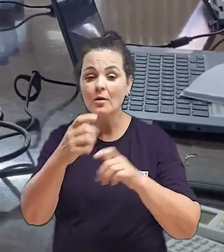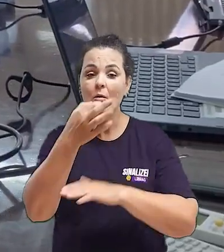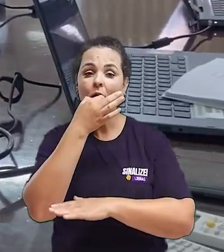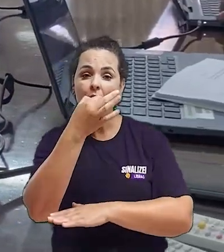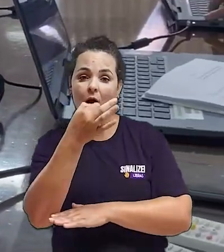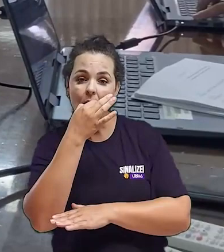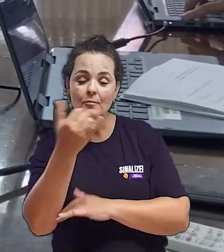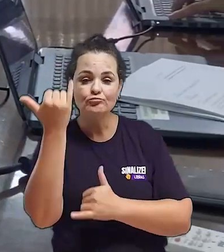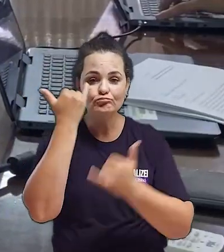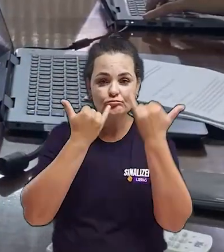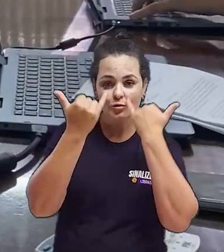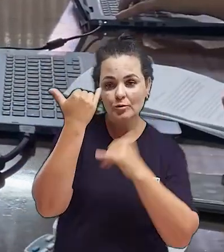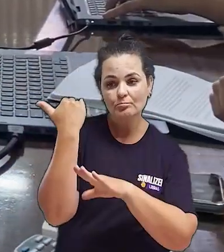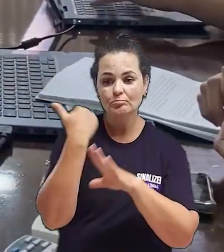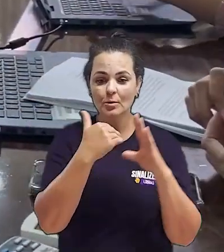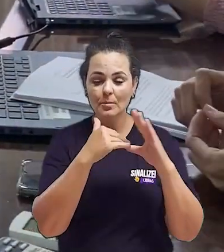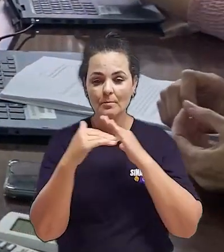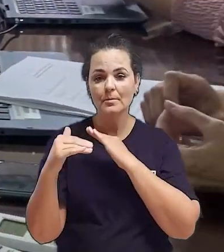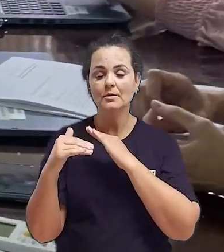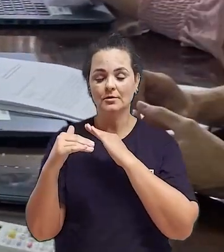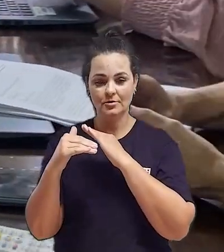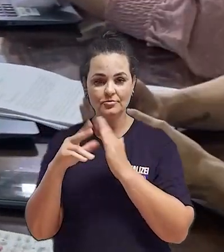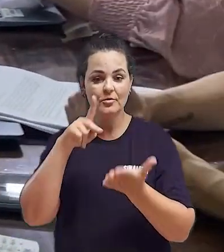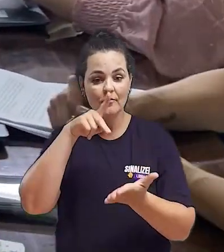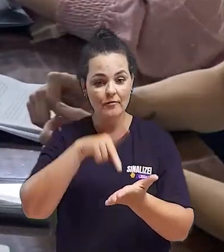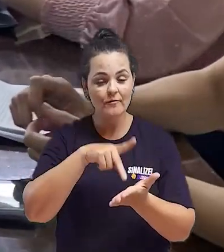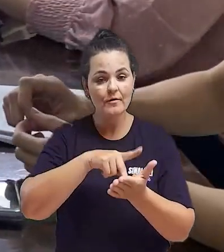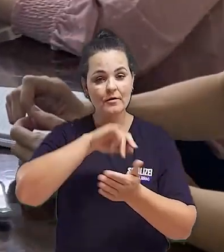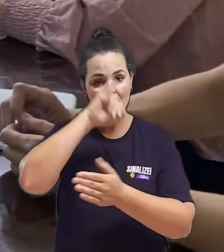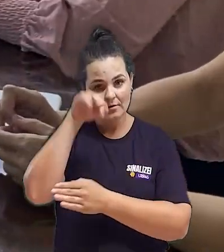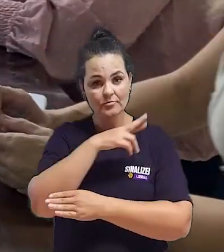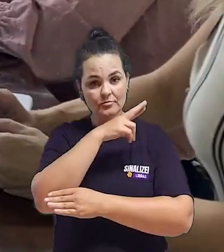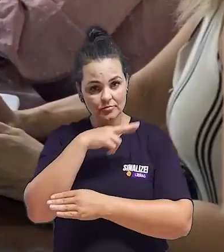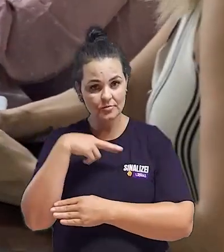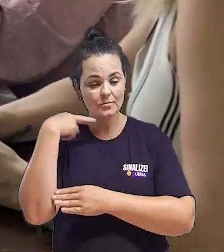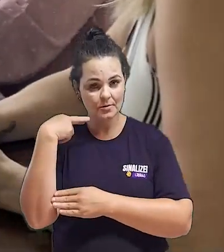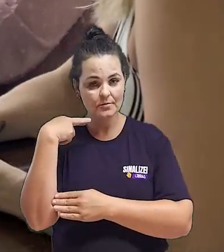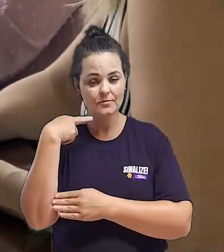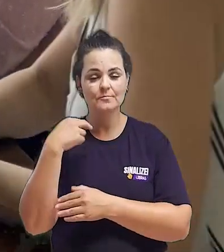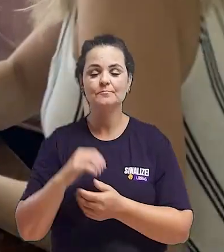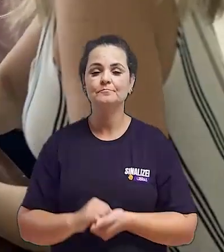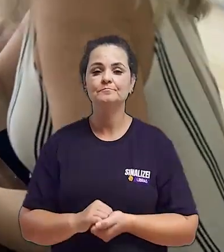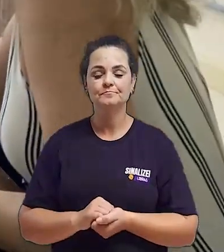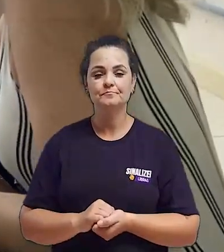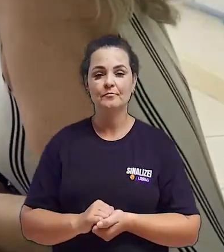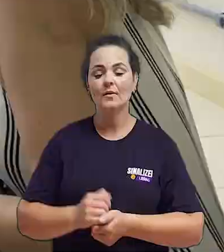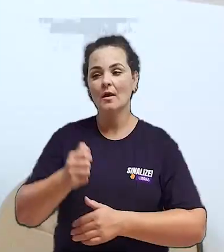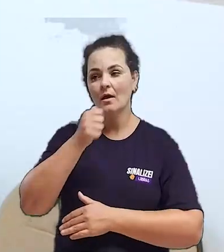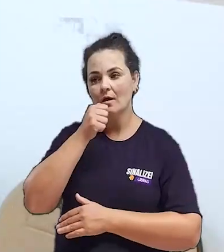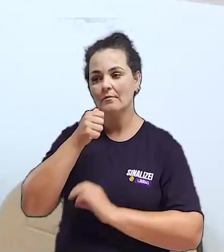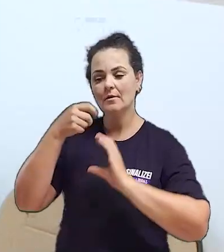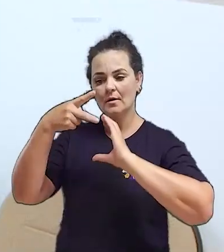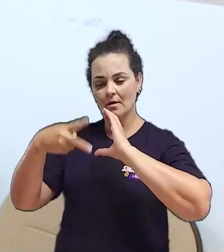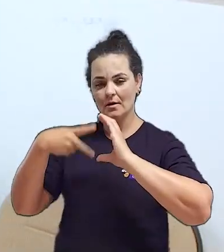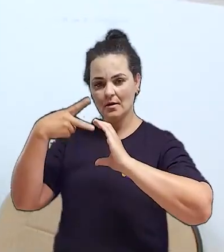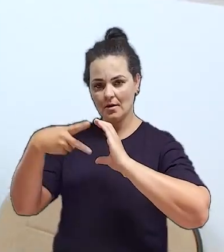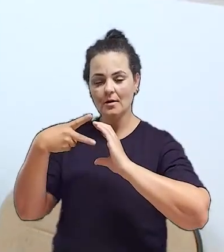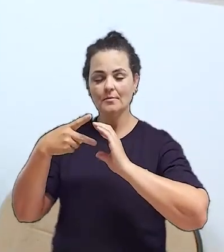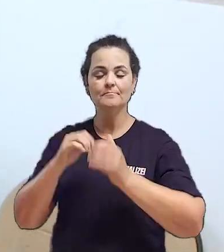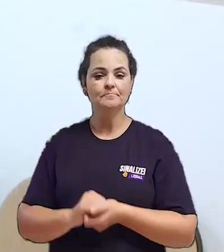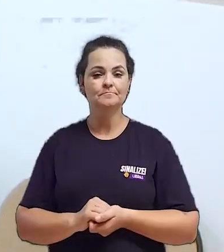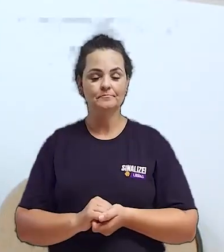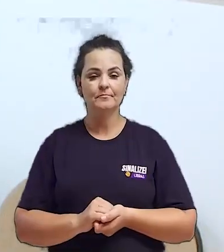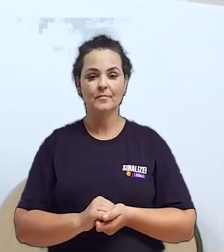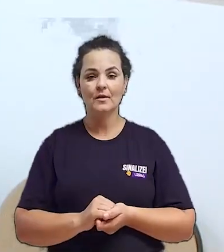contribuição e sugestões, especialmente no que diz respeito à realidade de Jaraguá do Sul. Em entrevista à TV